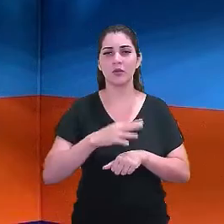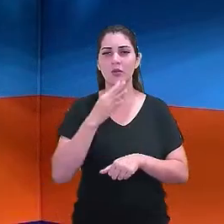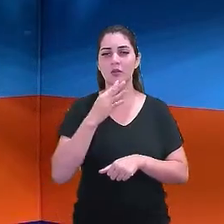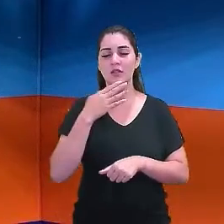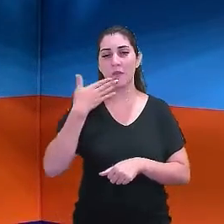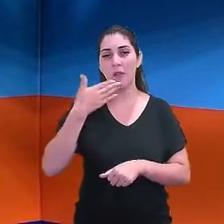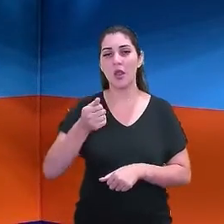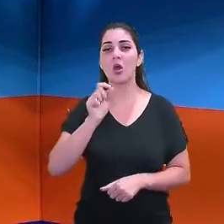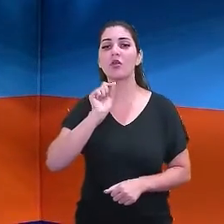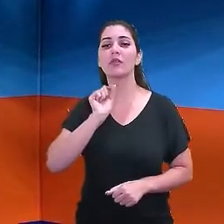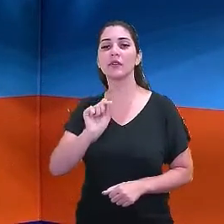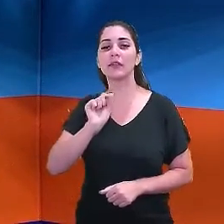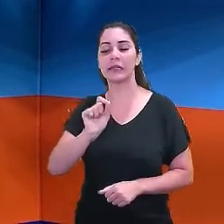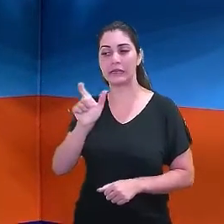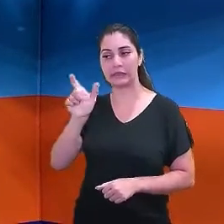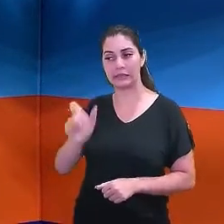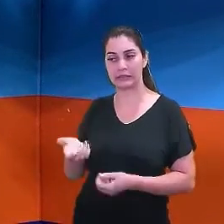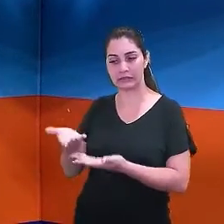eles. Vamos lá?